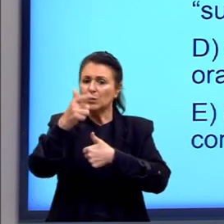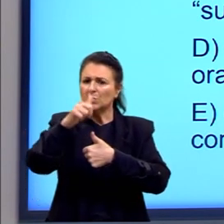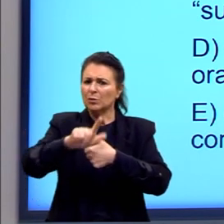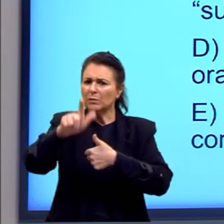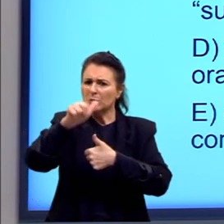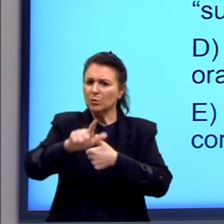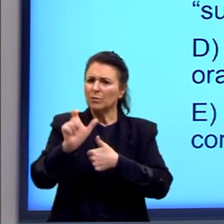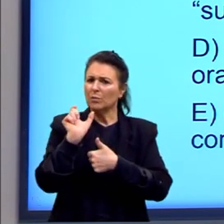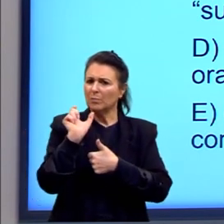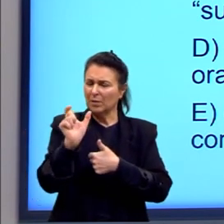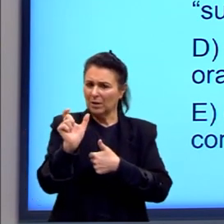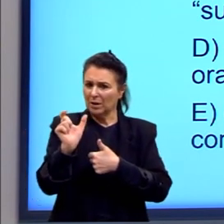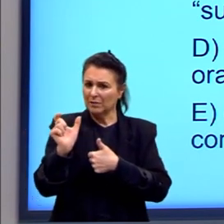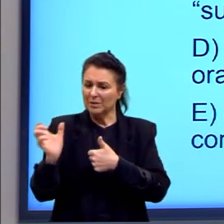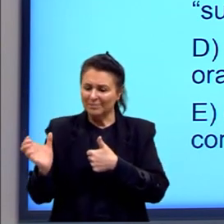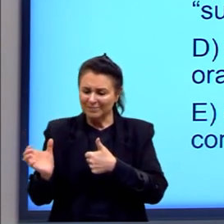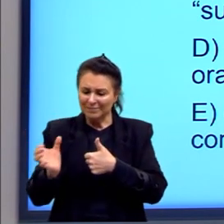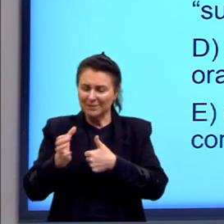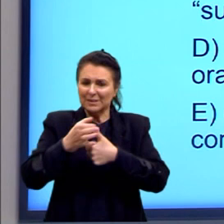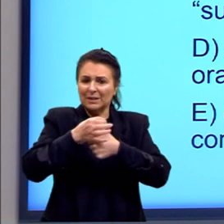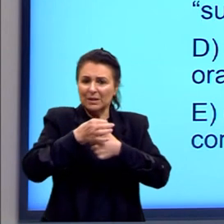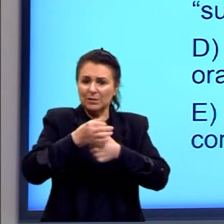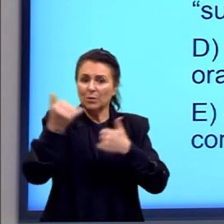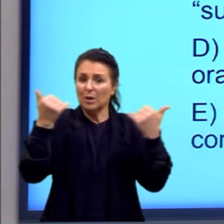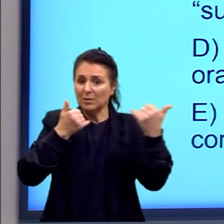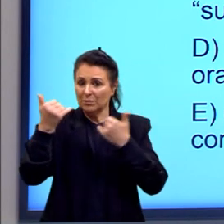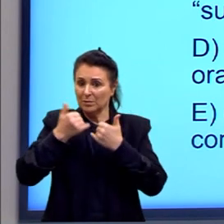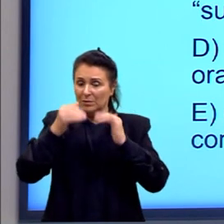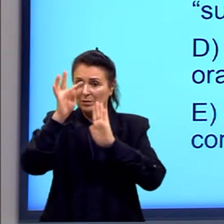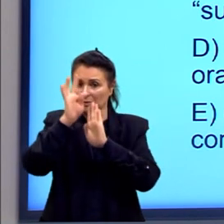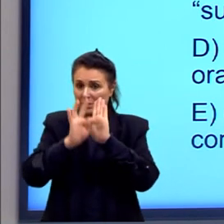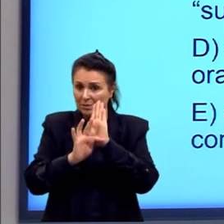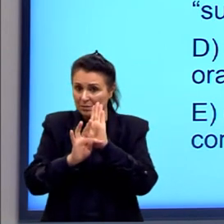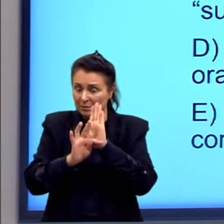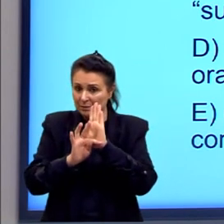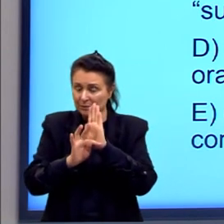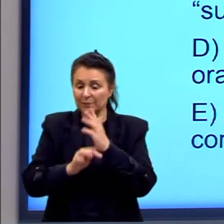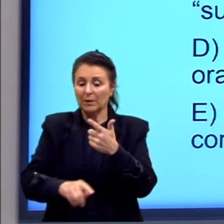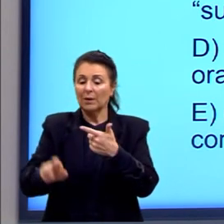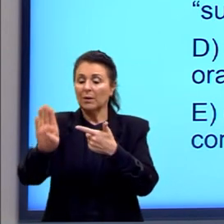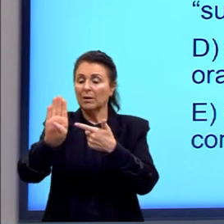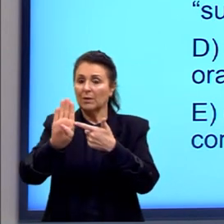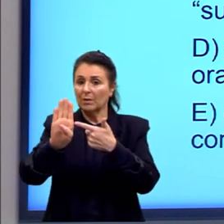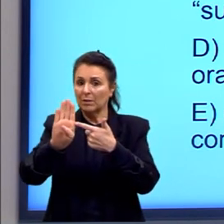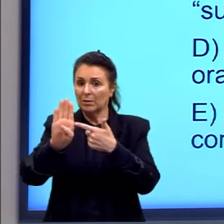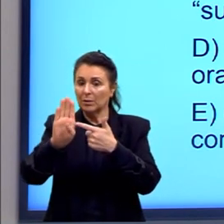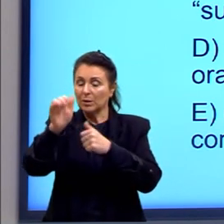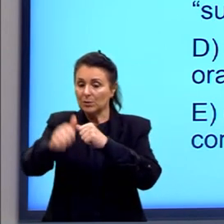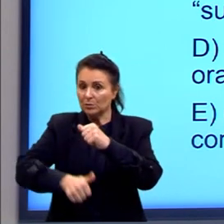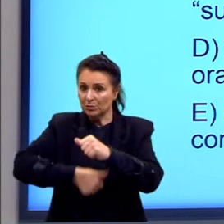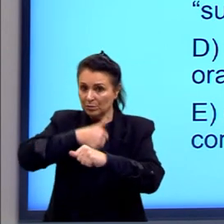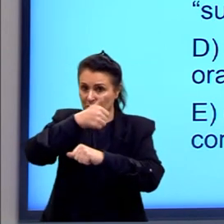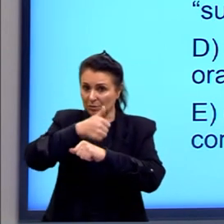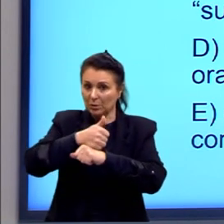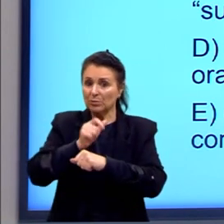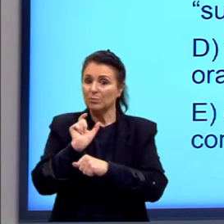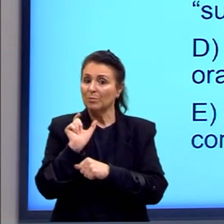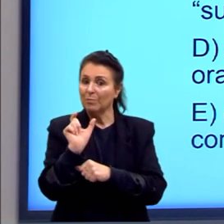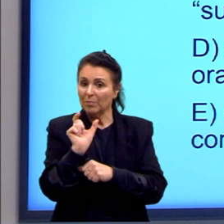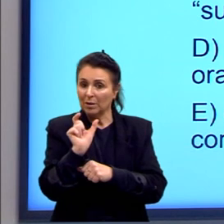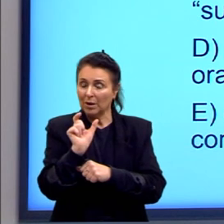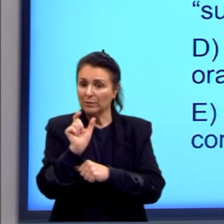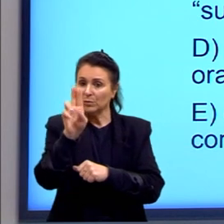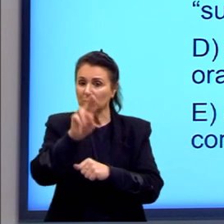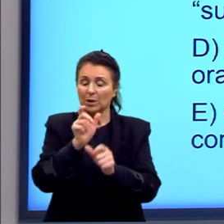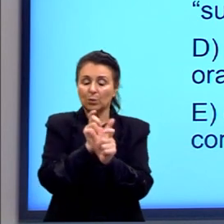entrelaçam as informações apresentadas no texto. Letra B. Substituição de palavras por